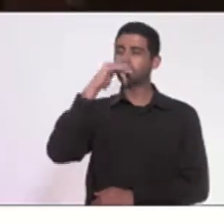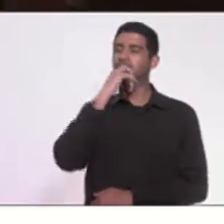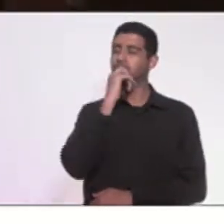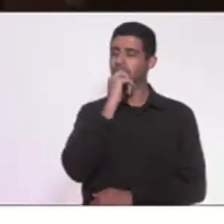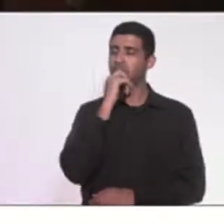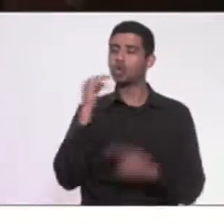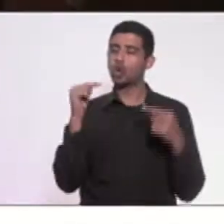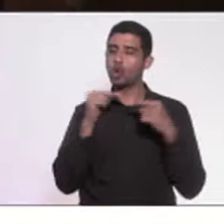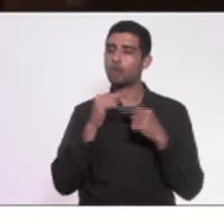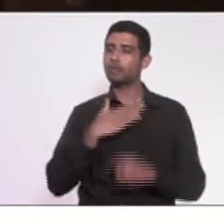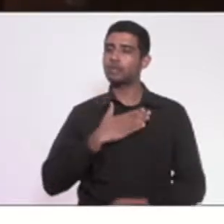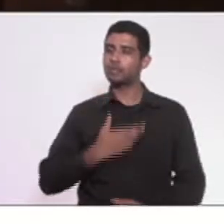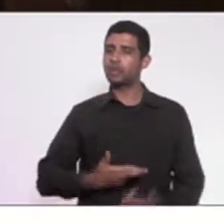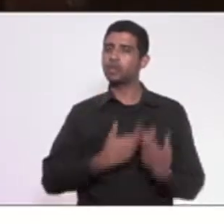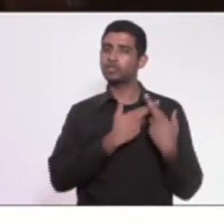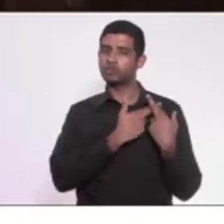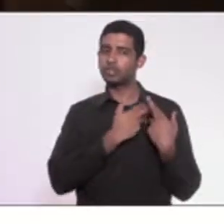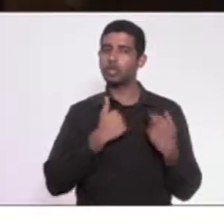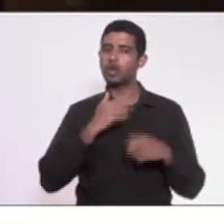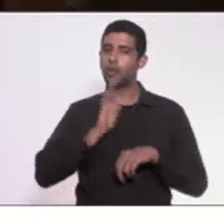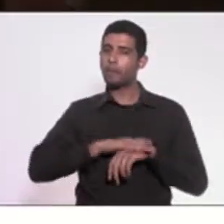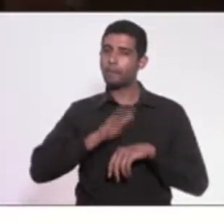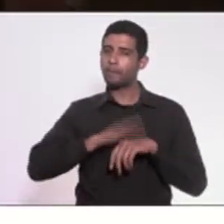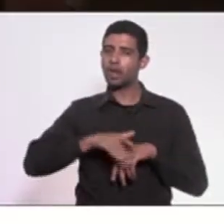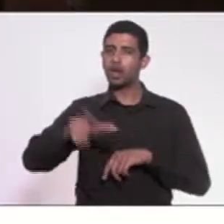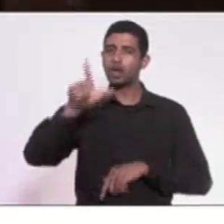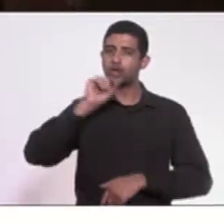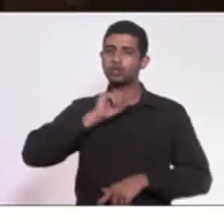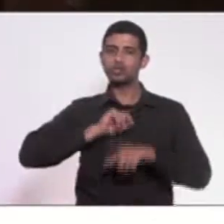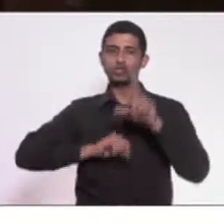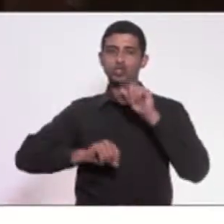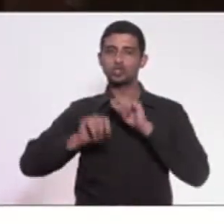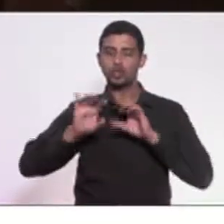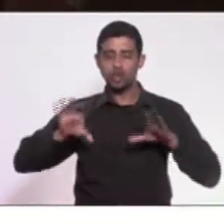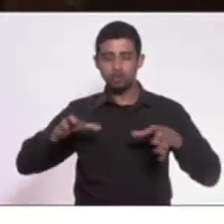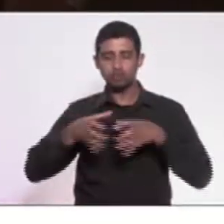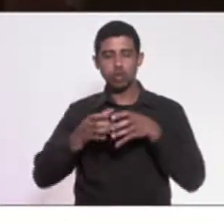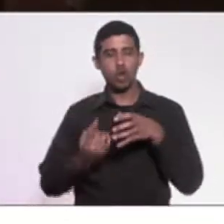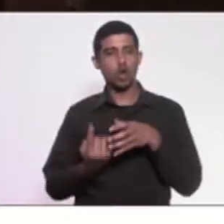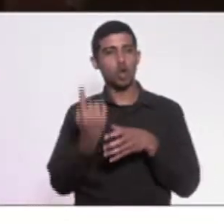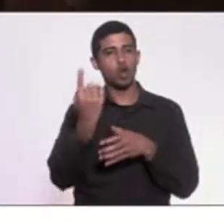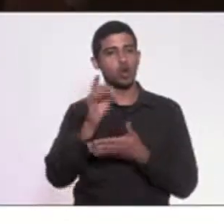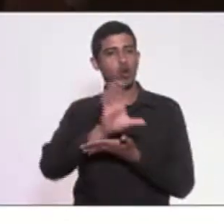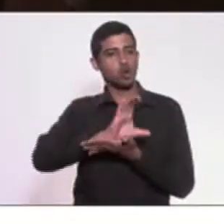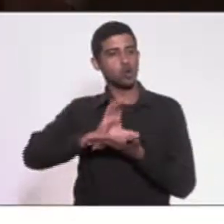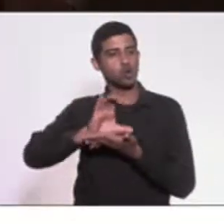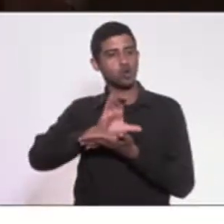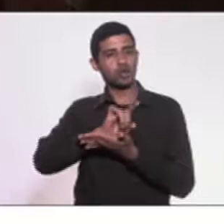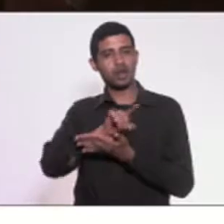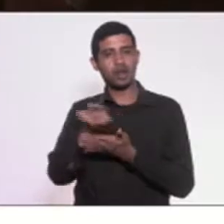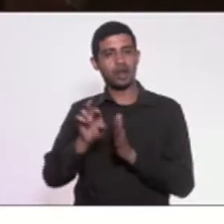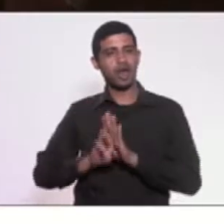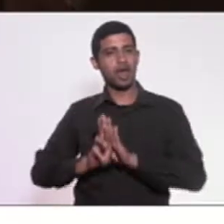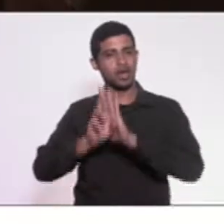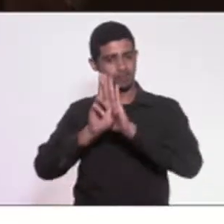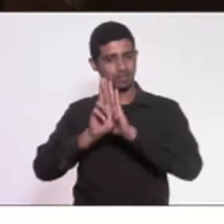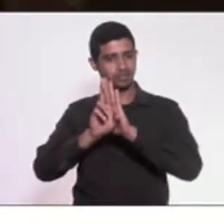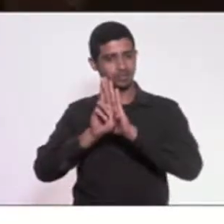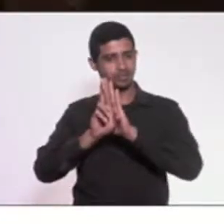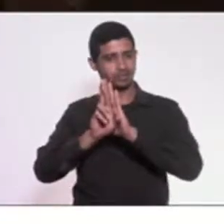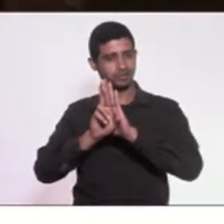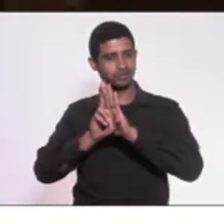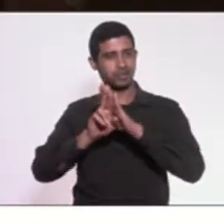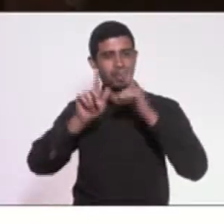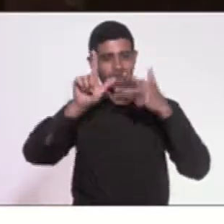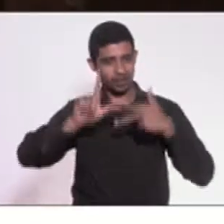atribuição designar, como membros daquele Conselho, os representantes do Poder Legislativo.